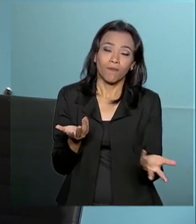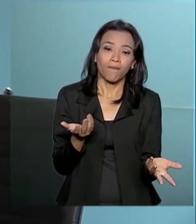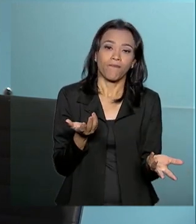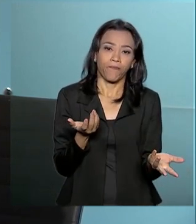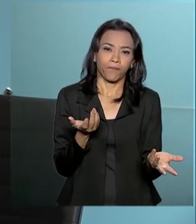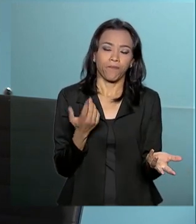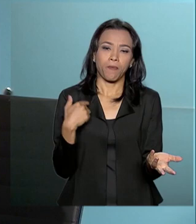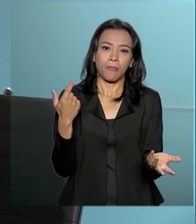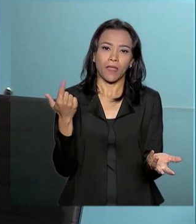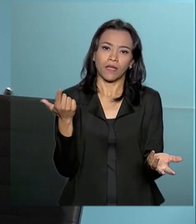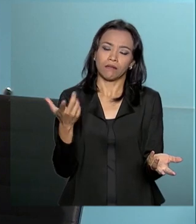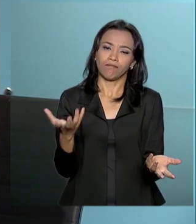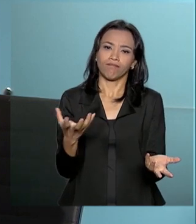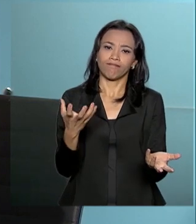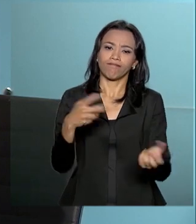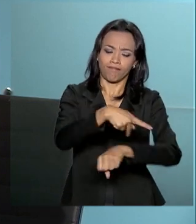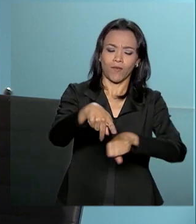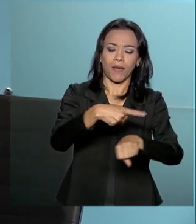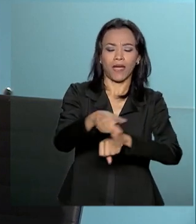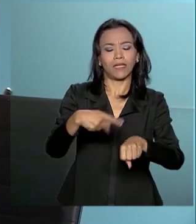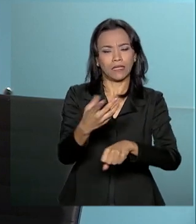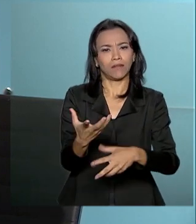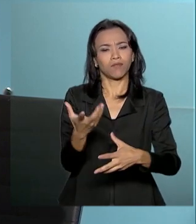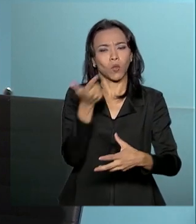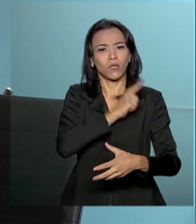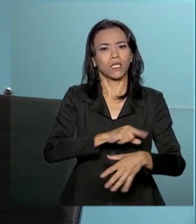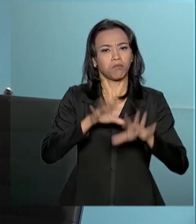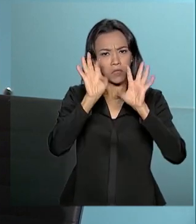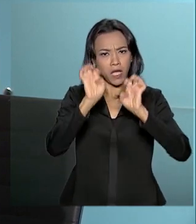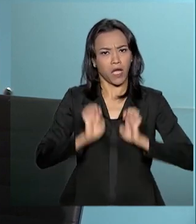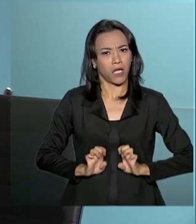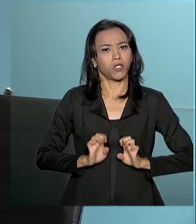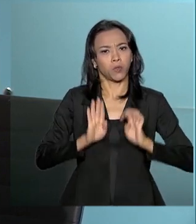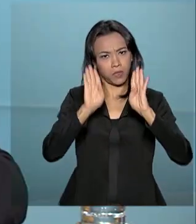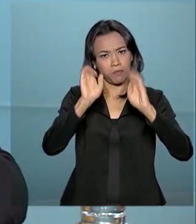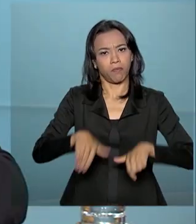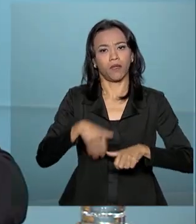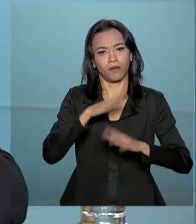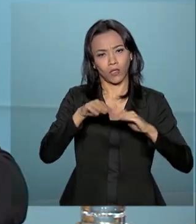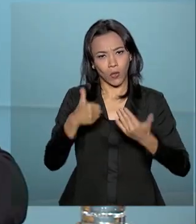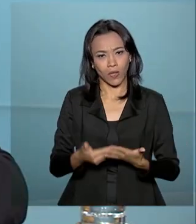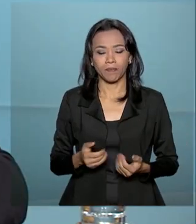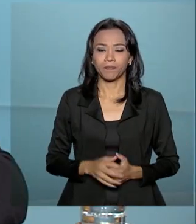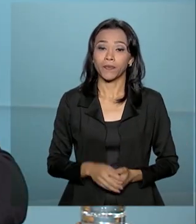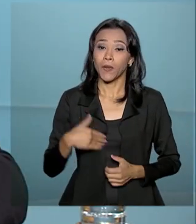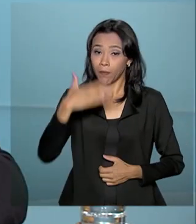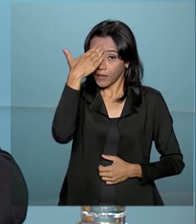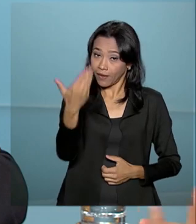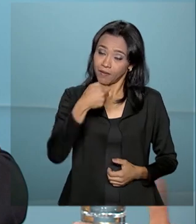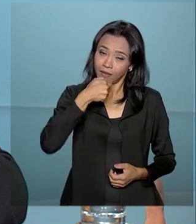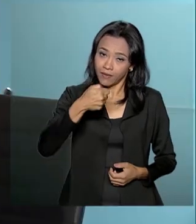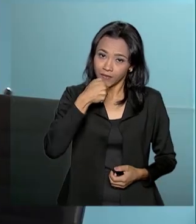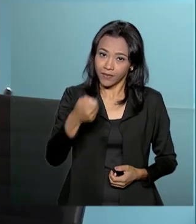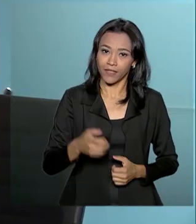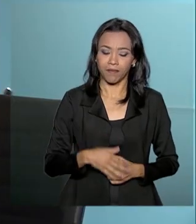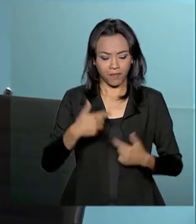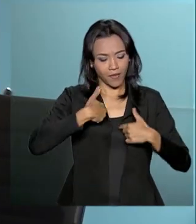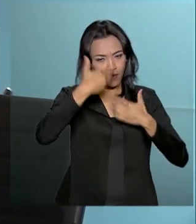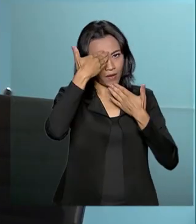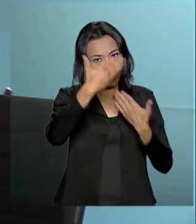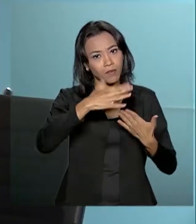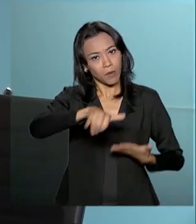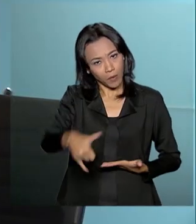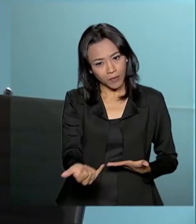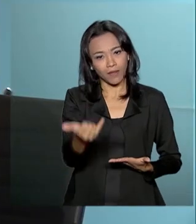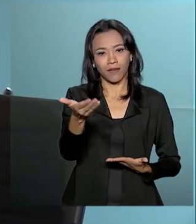país e a gente consiga construir um país ético já desde a escola. Muito obrigado pela entrevista, ministro. Eu que agradeço a